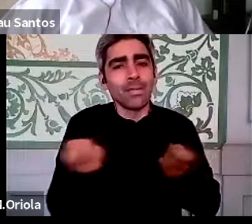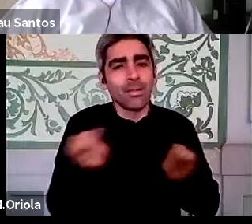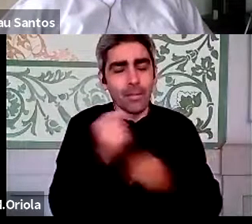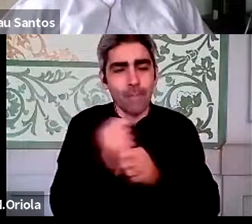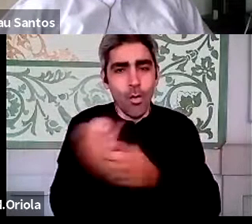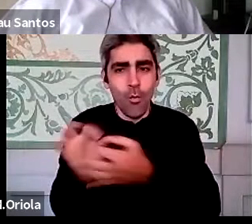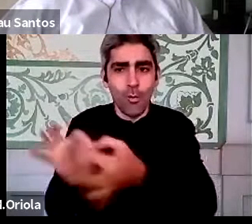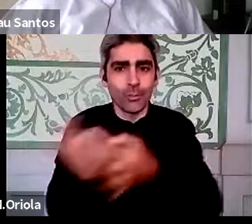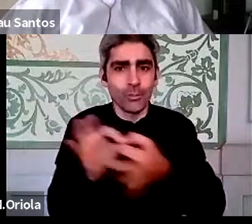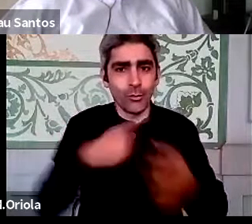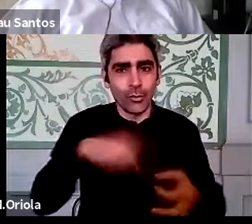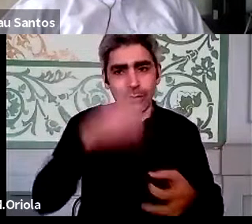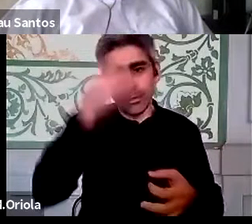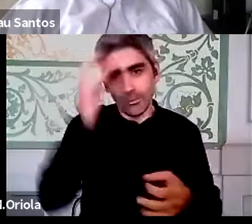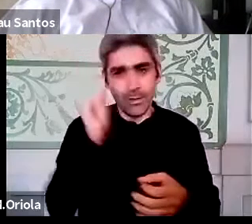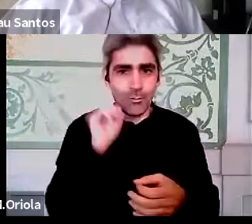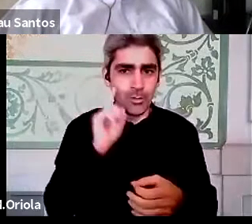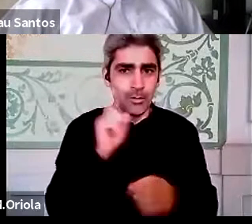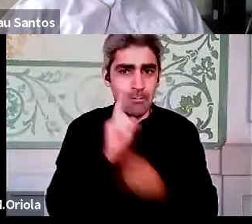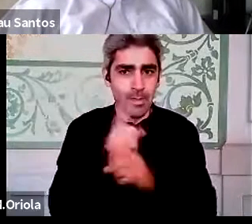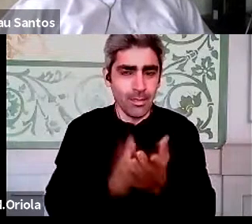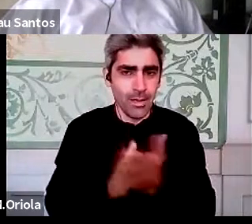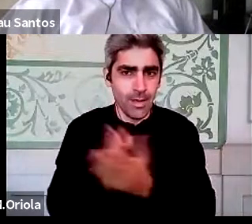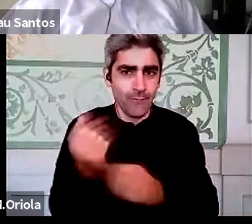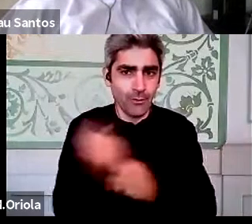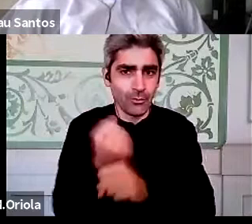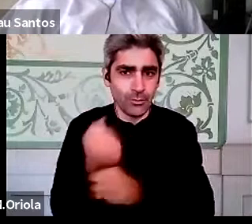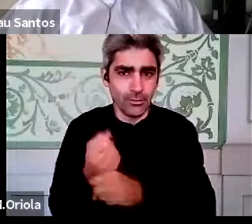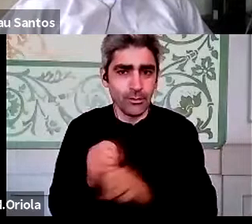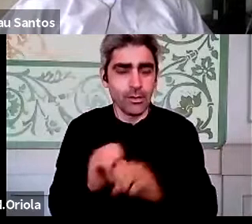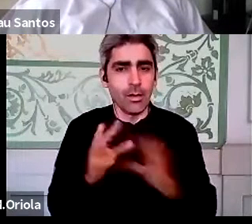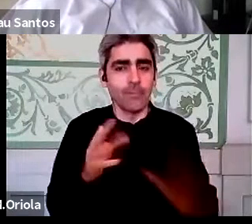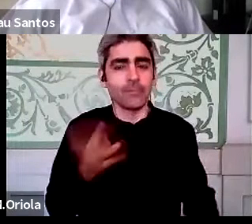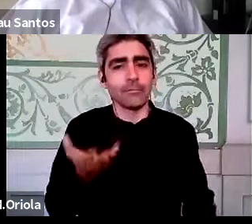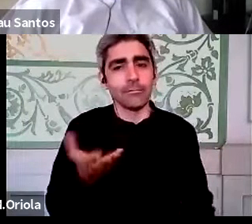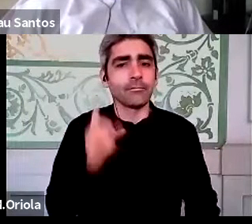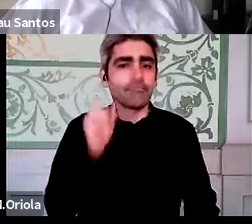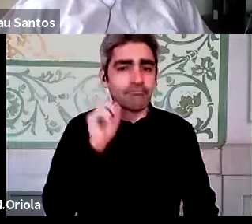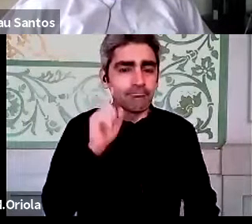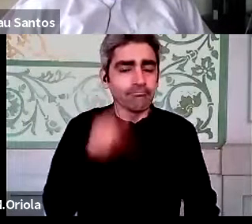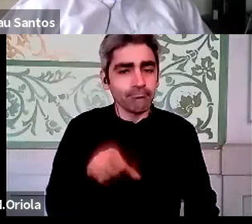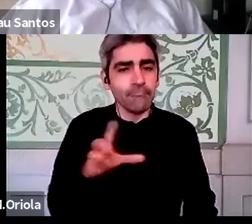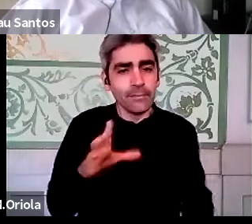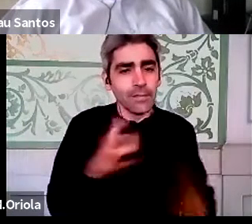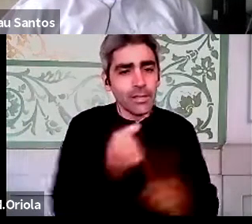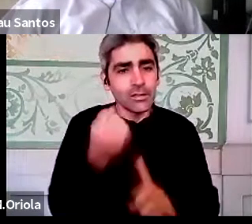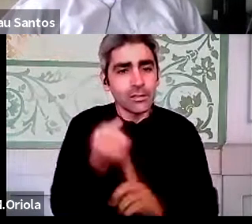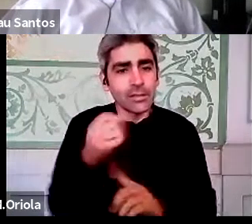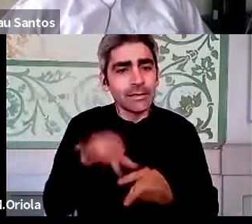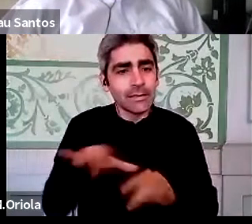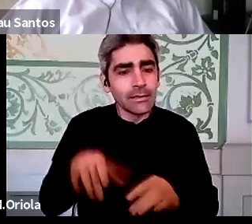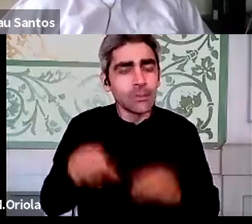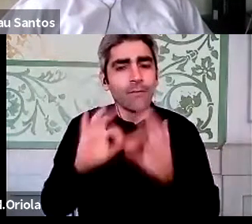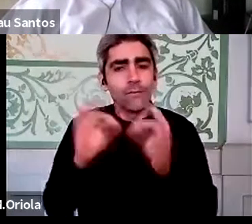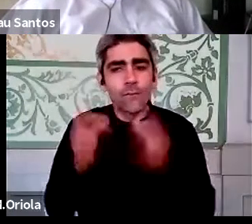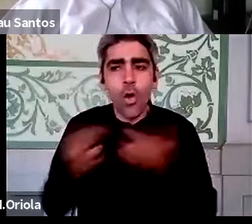achamos que são importantes manter a funcionar, e é óbvio que é importante arranjarmos aqui sítios, fóruns, onde